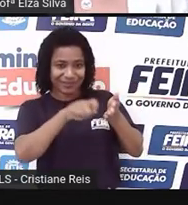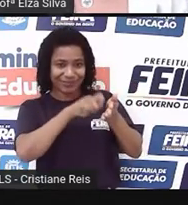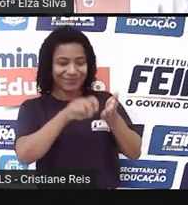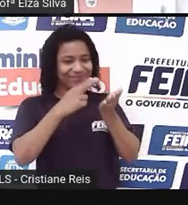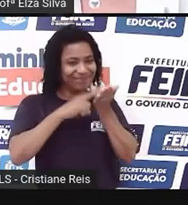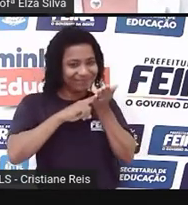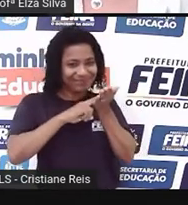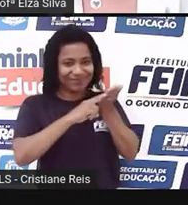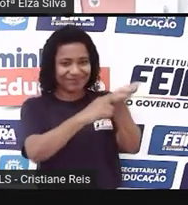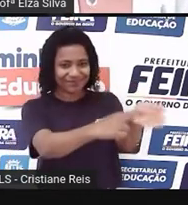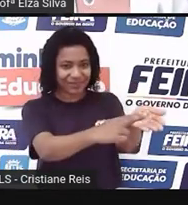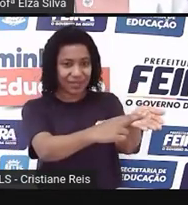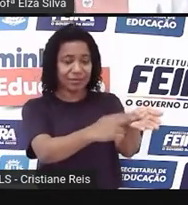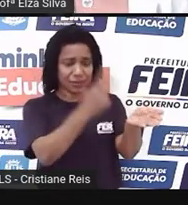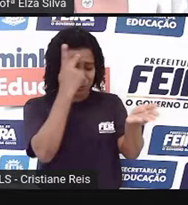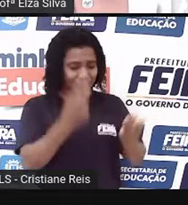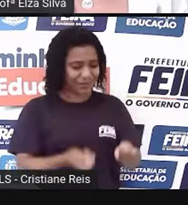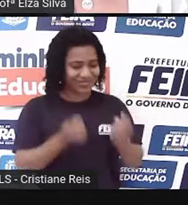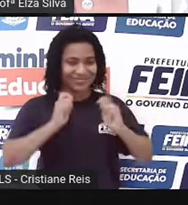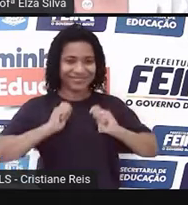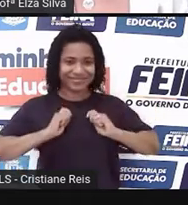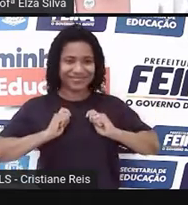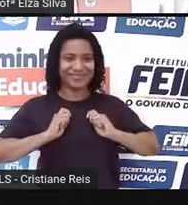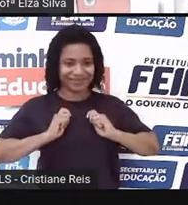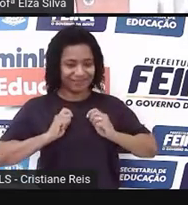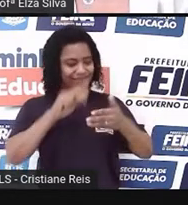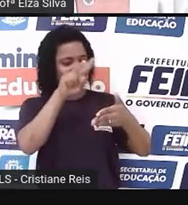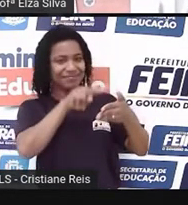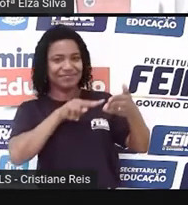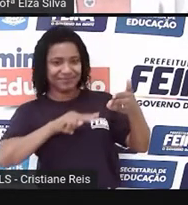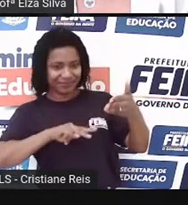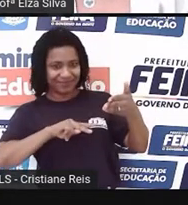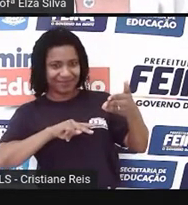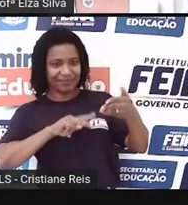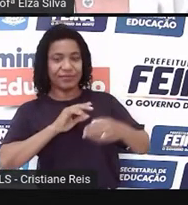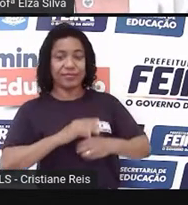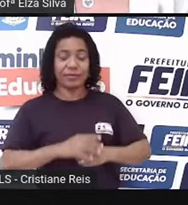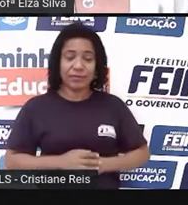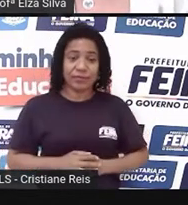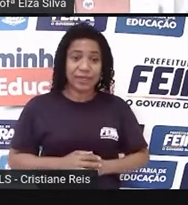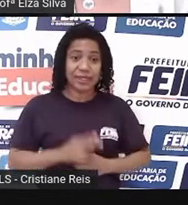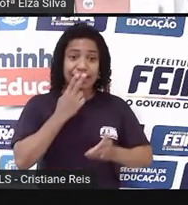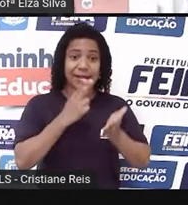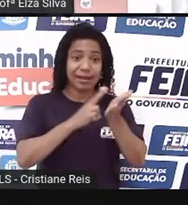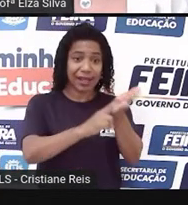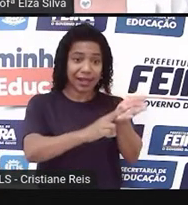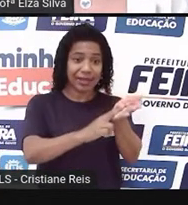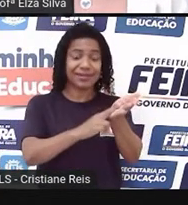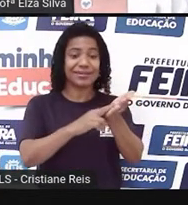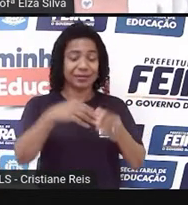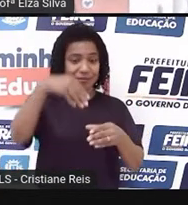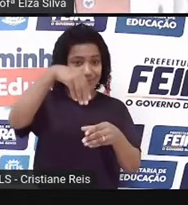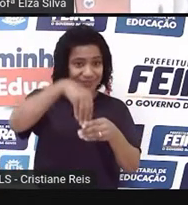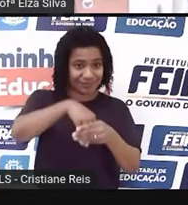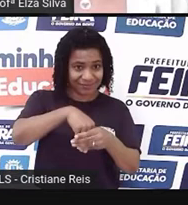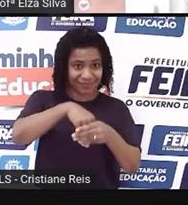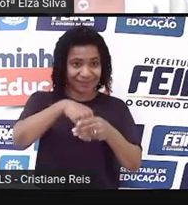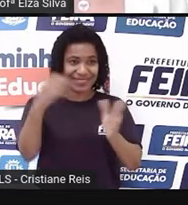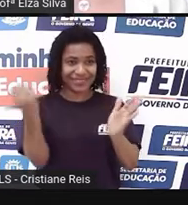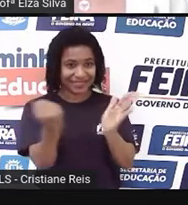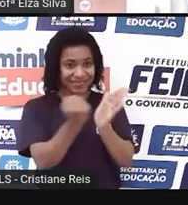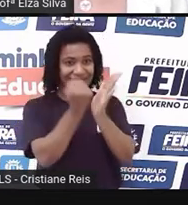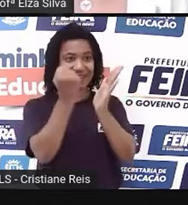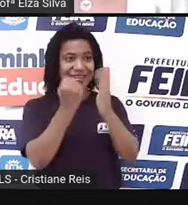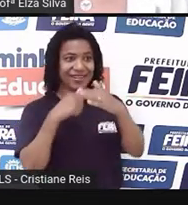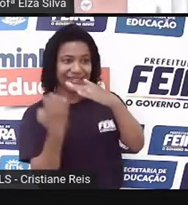carta. Destinatário é aquele que recebe. E ela é enviada com selo, num envelope, através dos